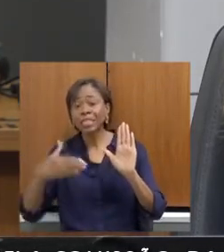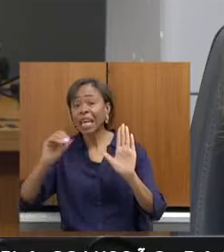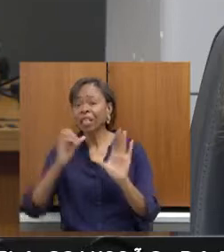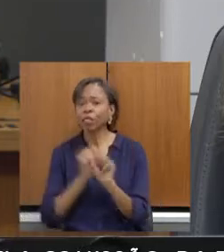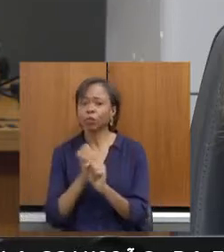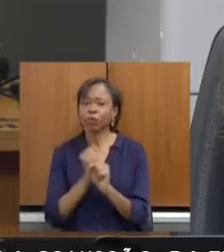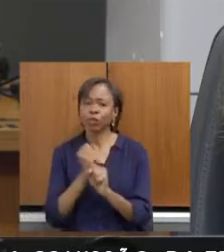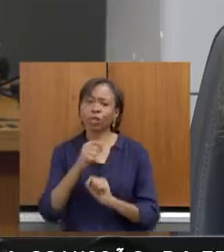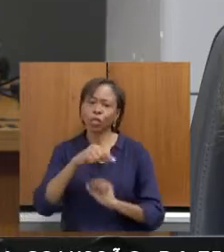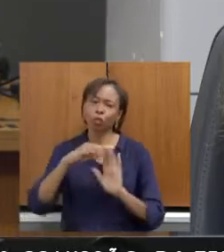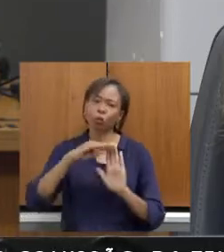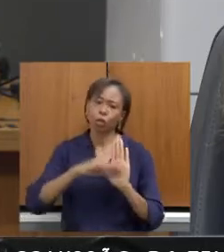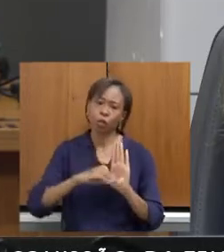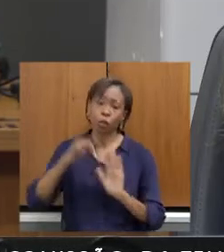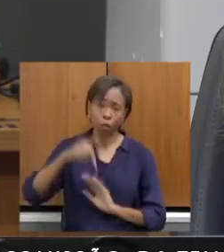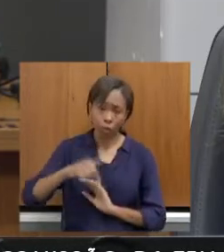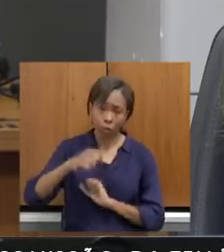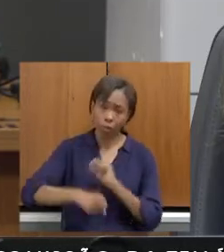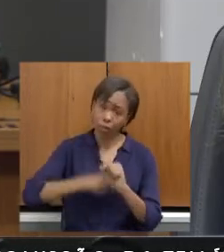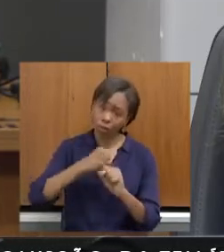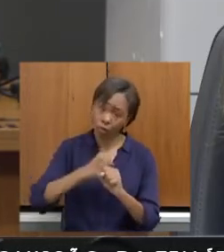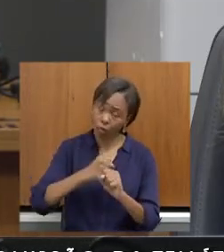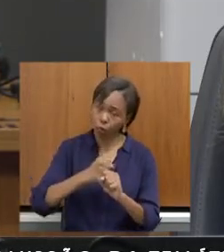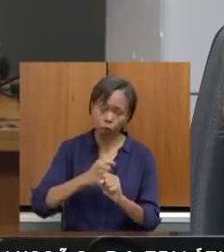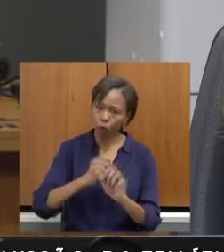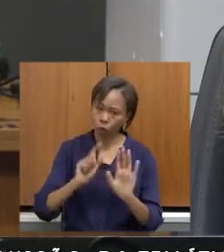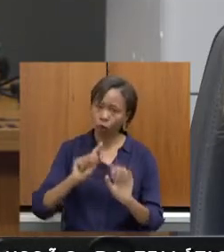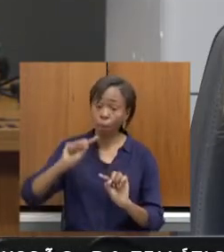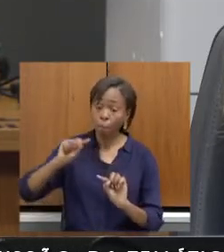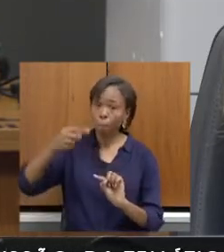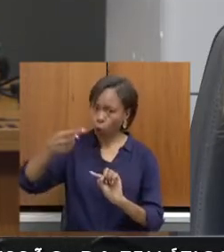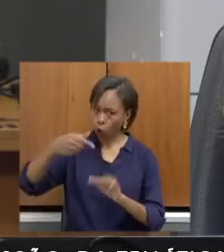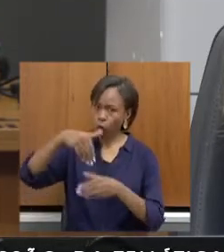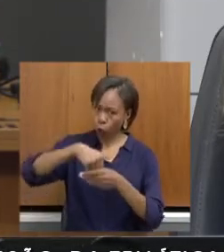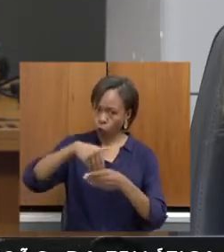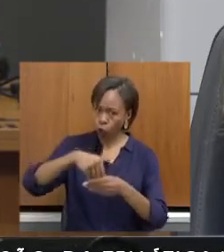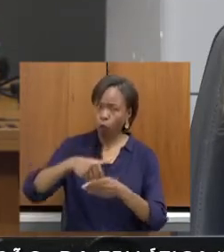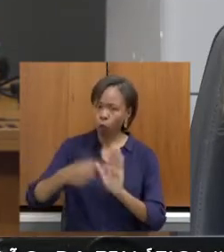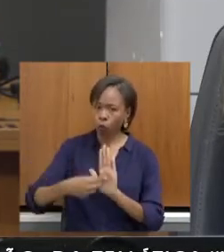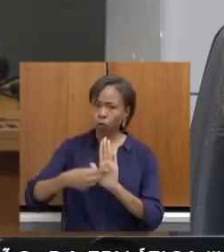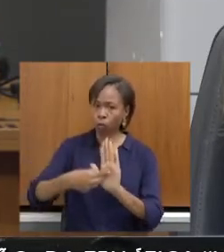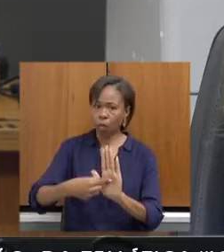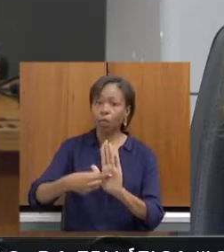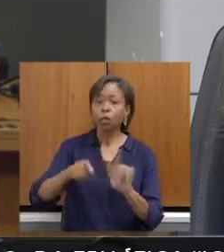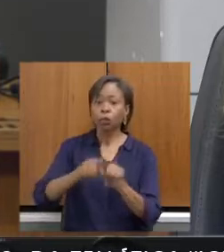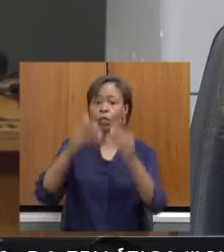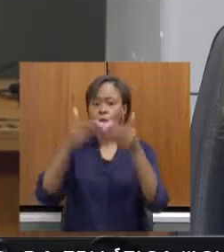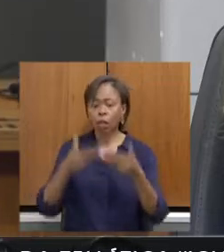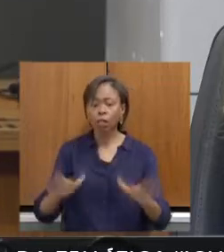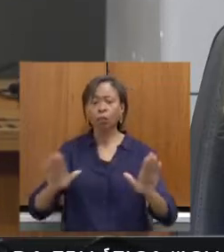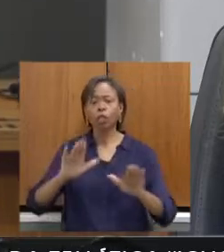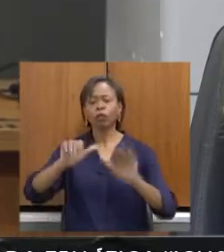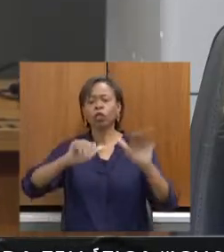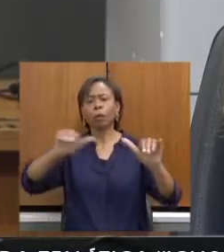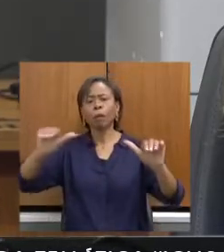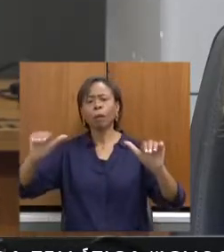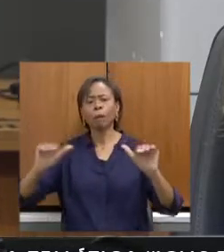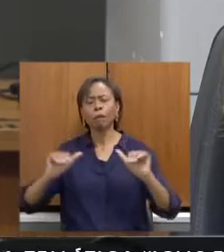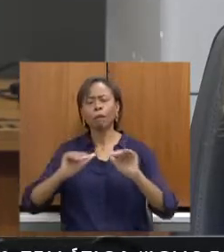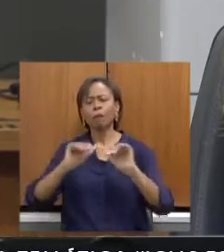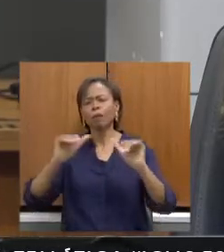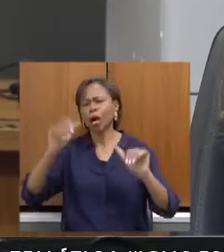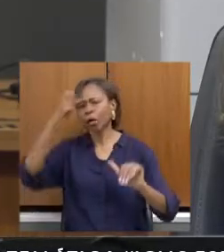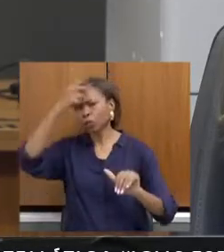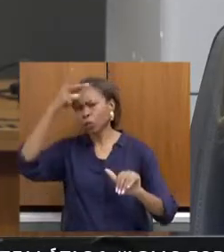nós vamos publicar ainda esse ano, pós-período eleitoral. E vai haver um evento de lançamento, que nós vamos convidar todos os municípios e todos os demais